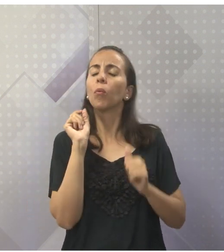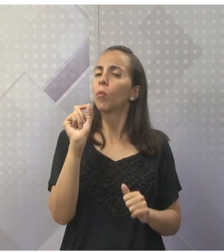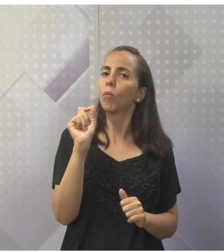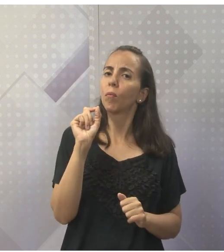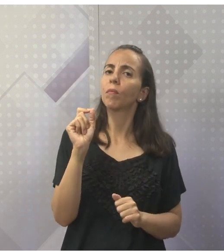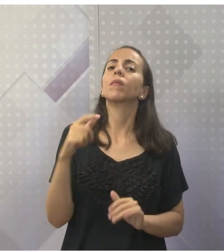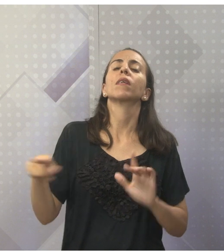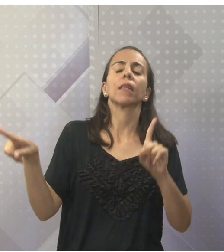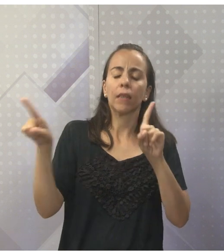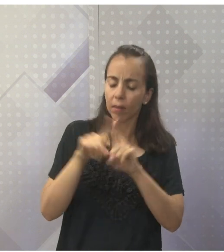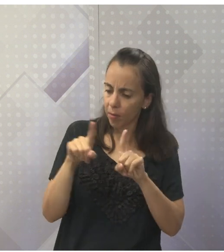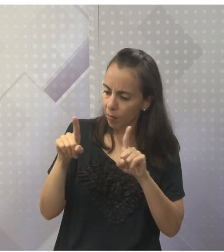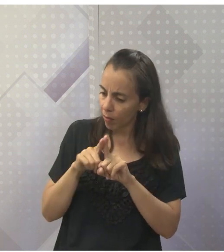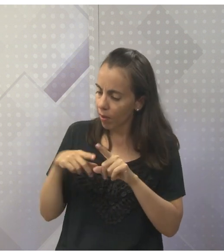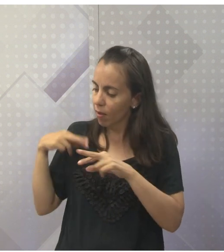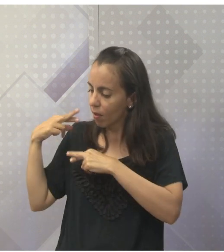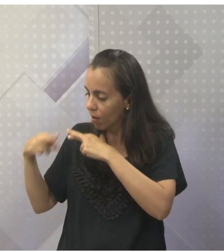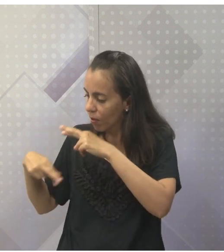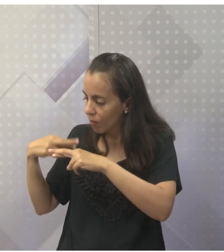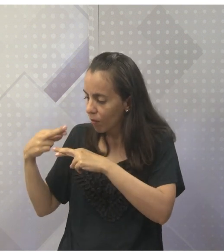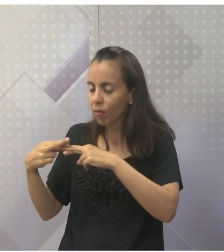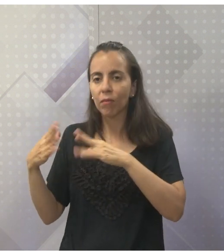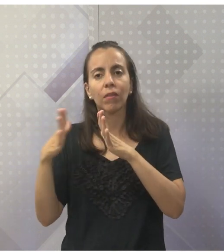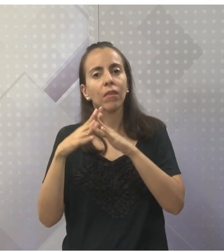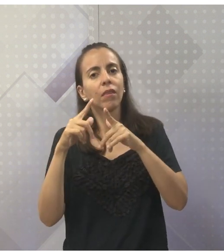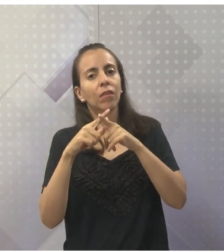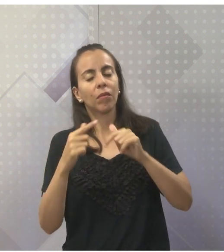também é uma reforma anglicana.